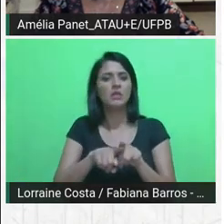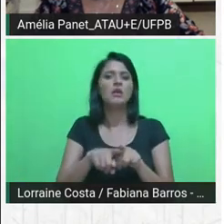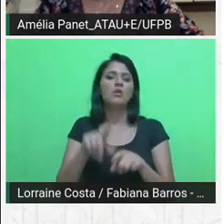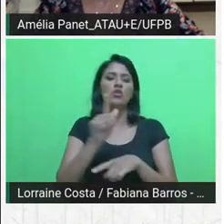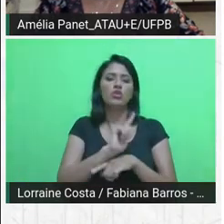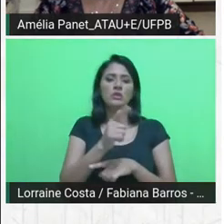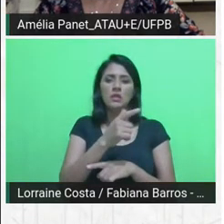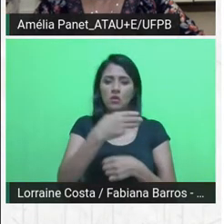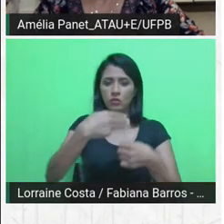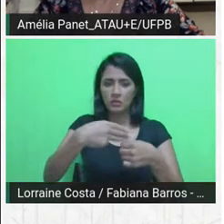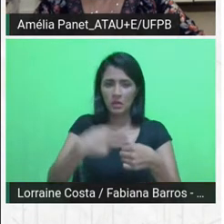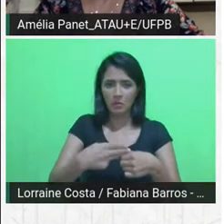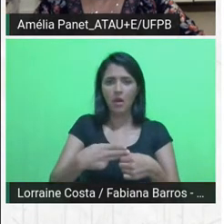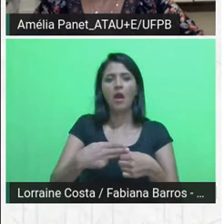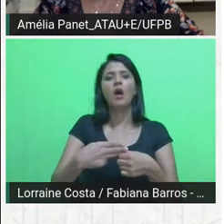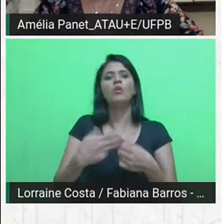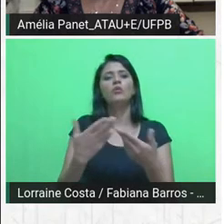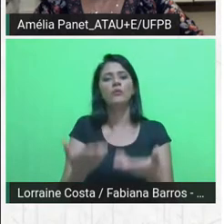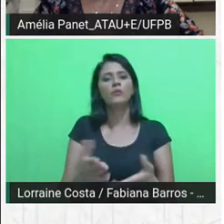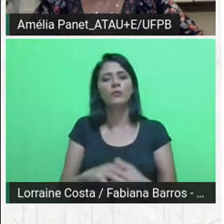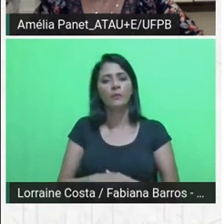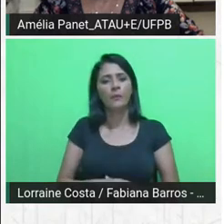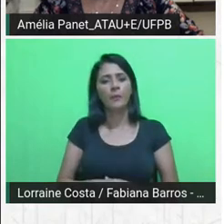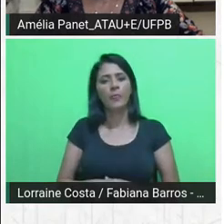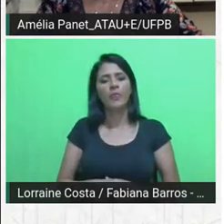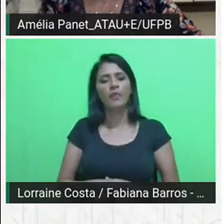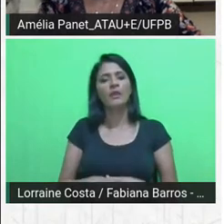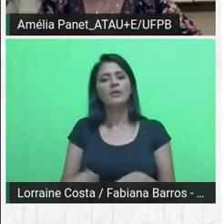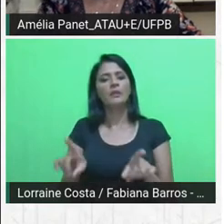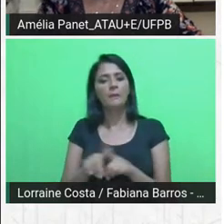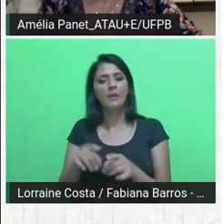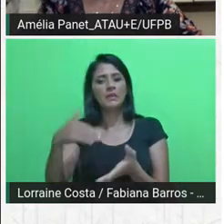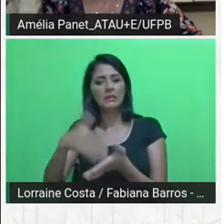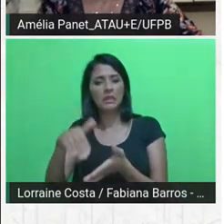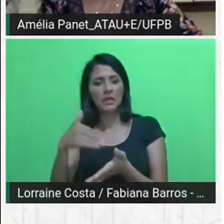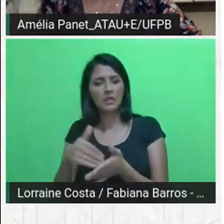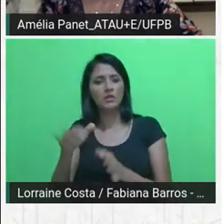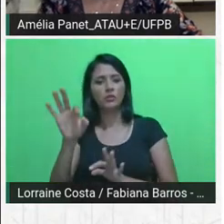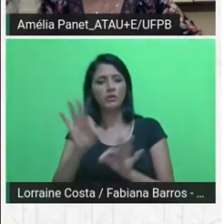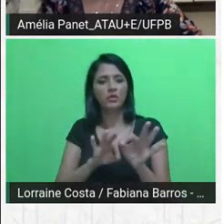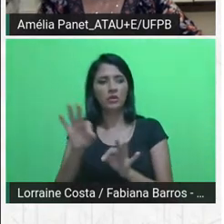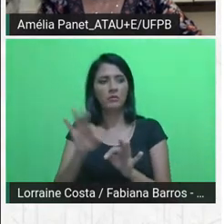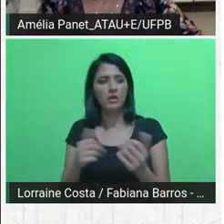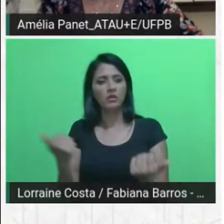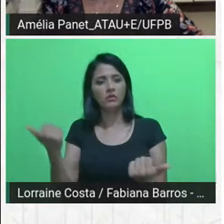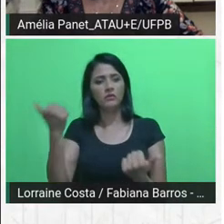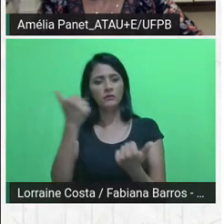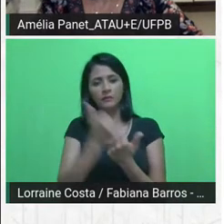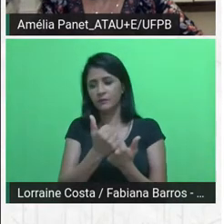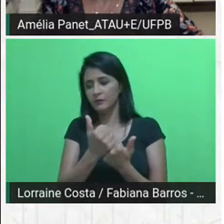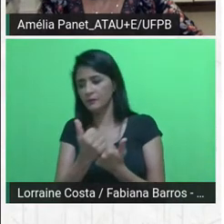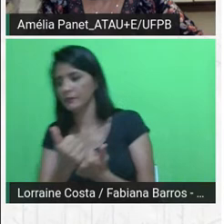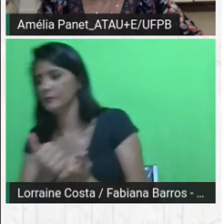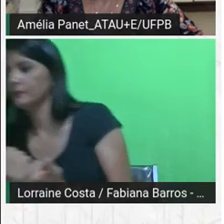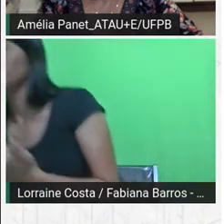Conde, através da Secretaria de Planejamento, do Escritório